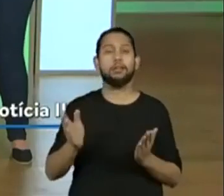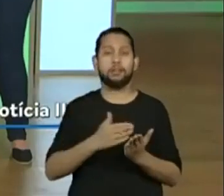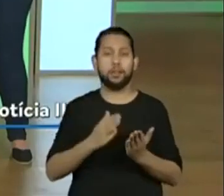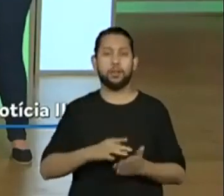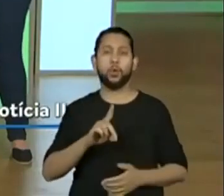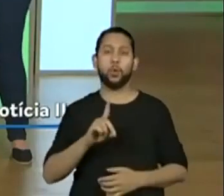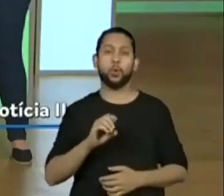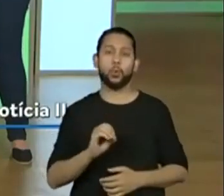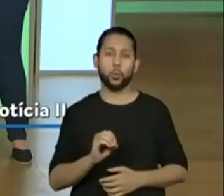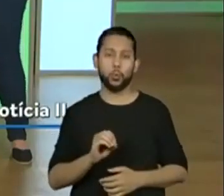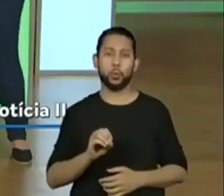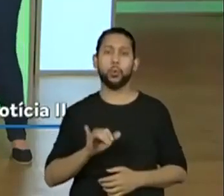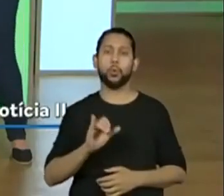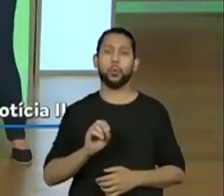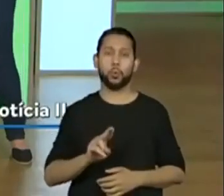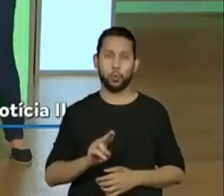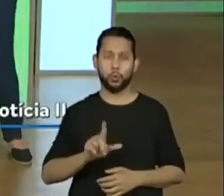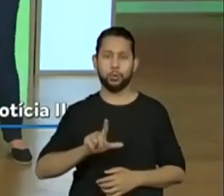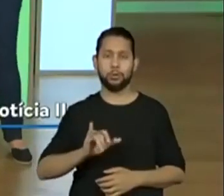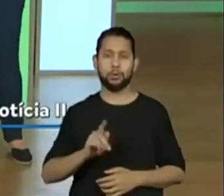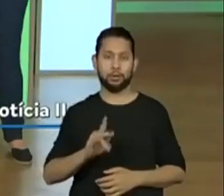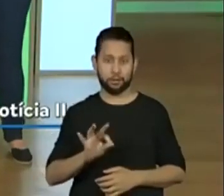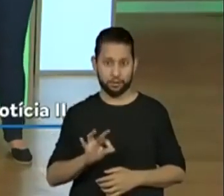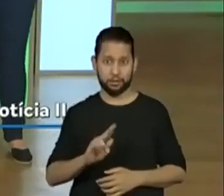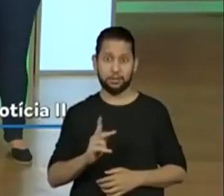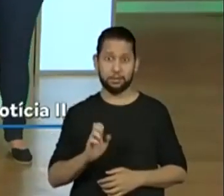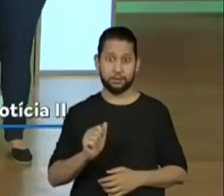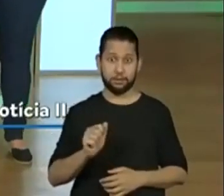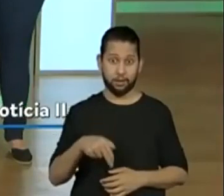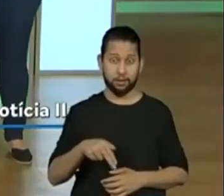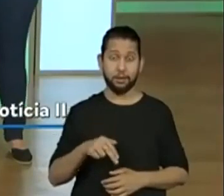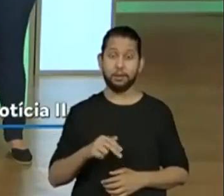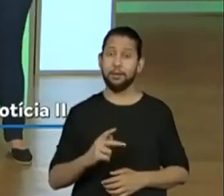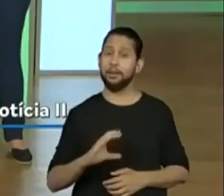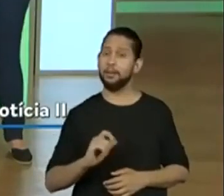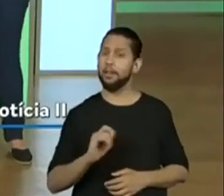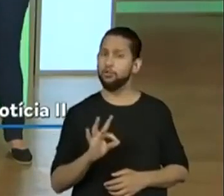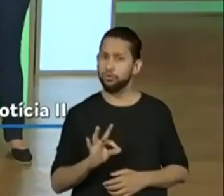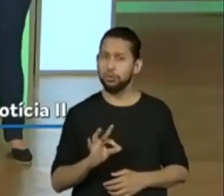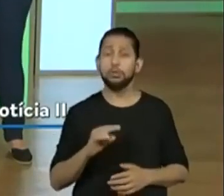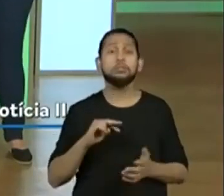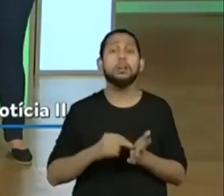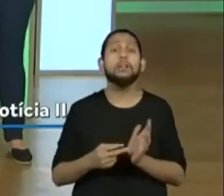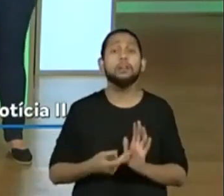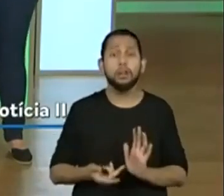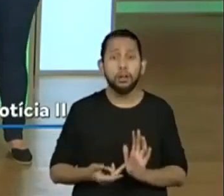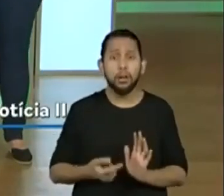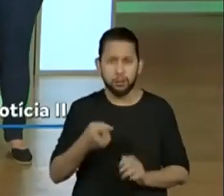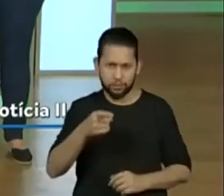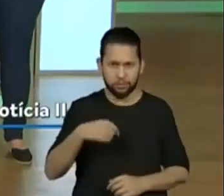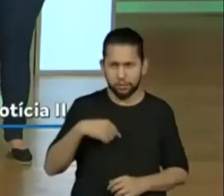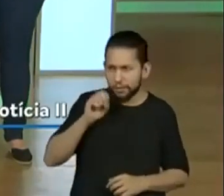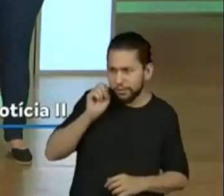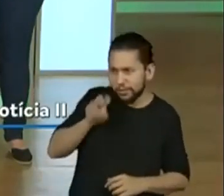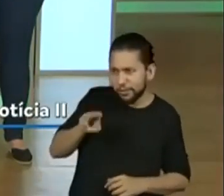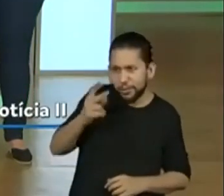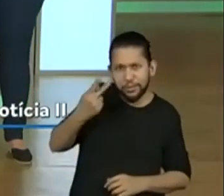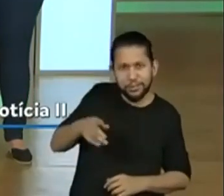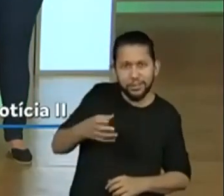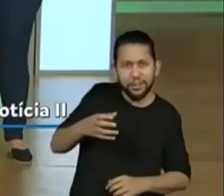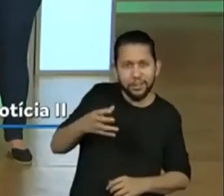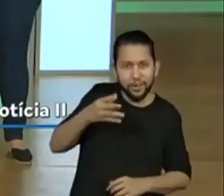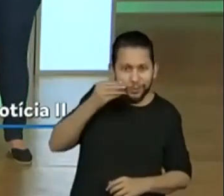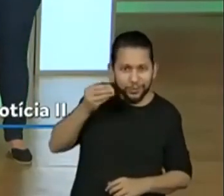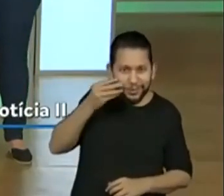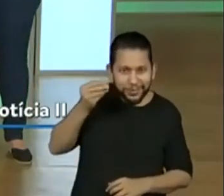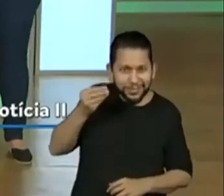Cat, esse jogo aí, ver como é que faz, onde que a gente pode brincar com ele. Muito interessante. Tá em inglês,